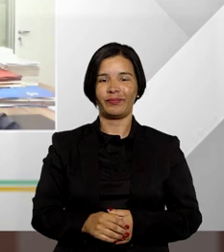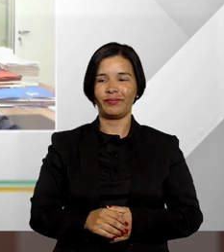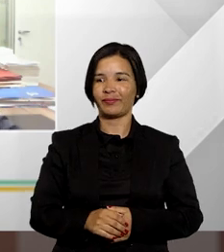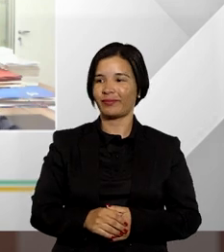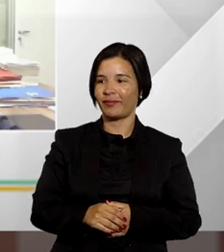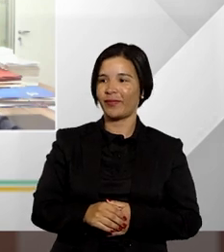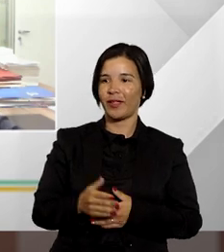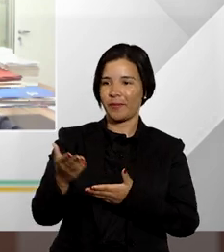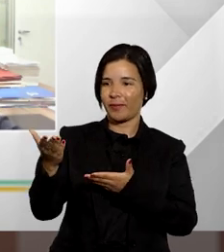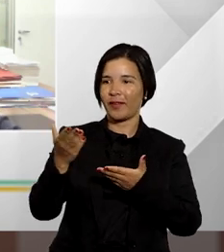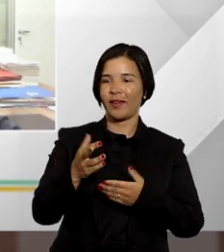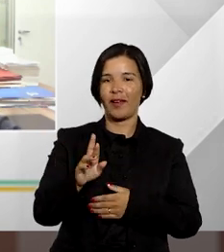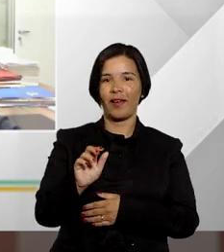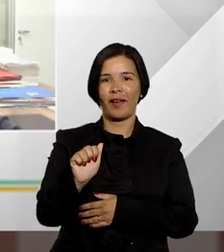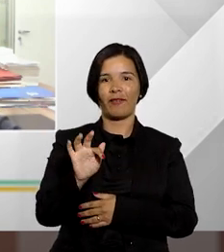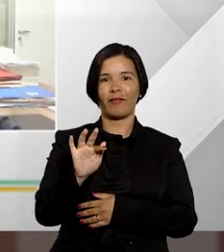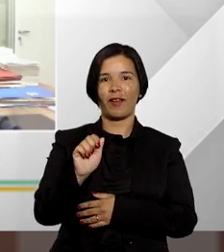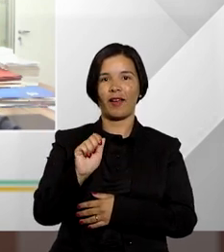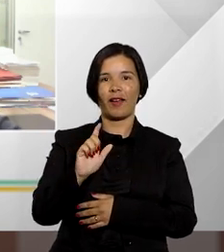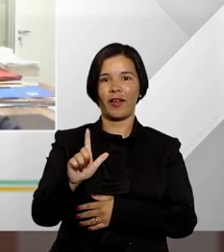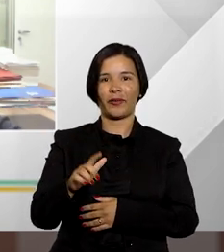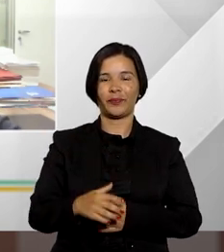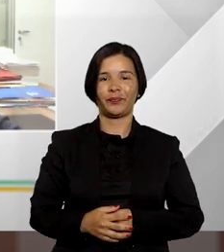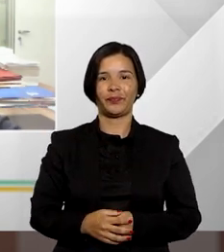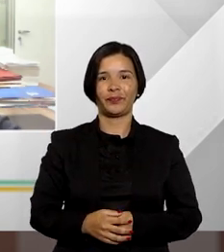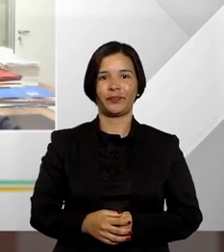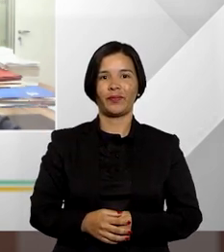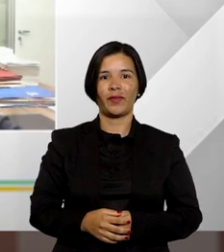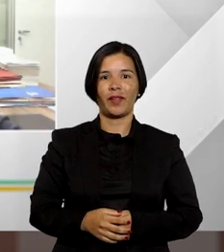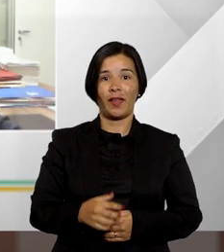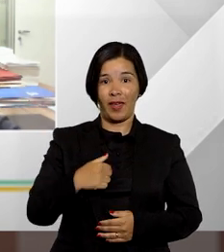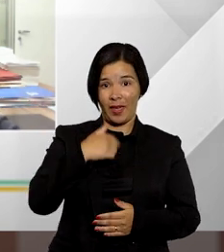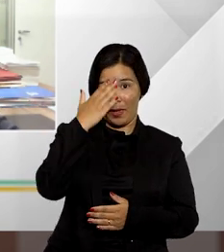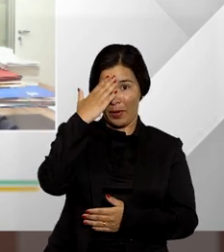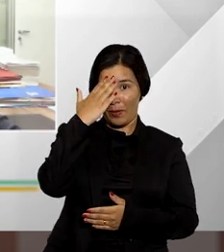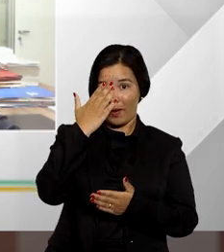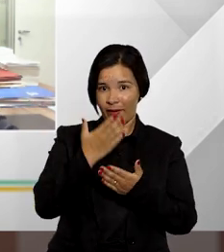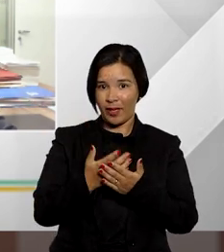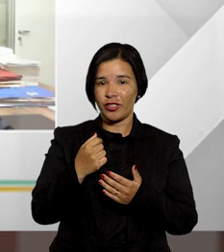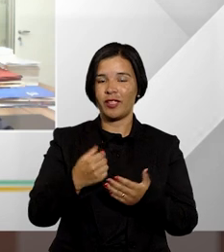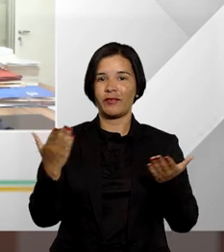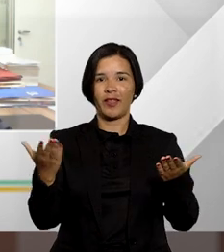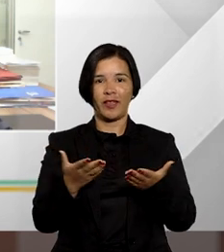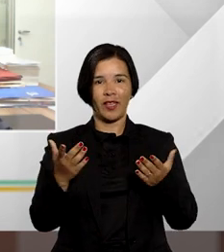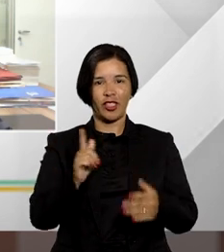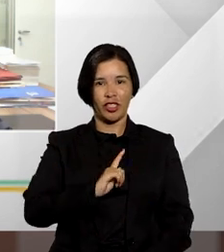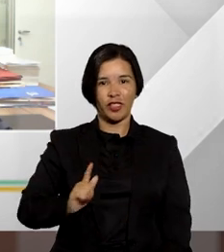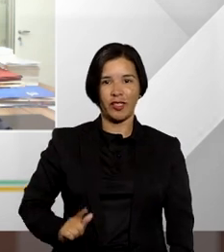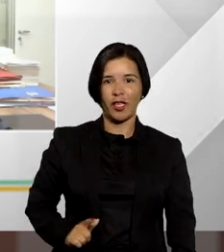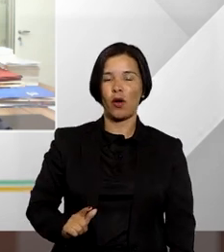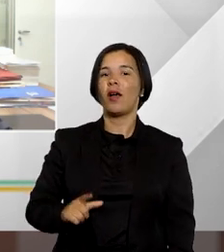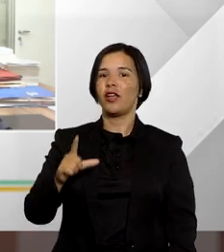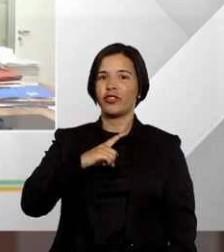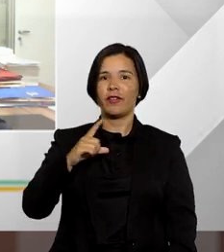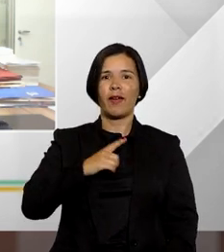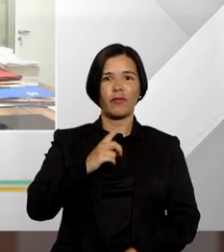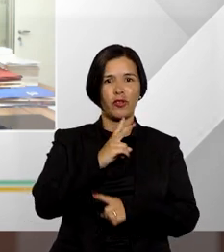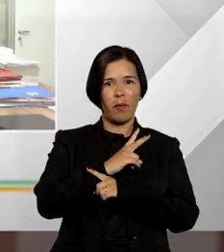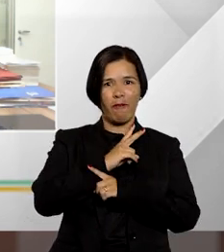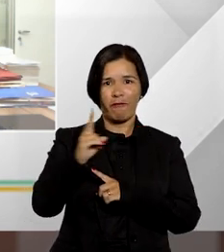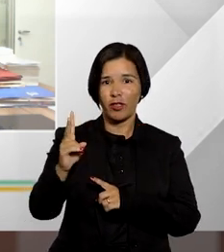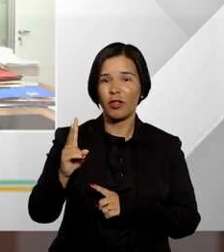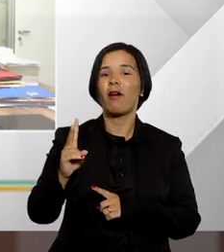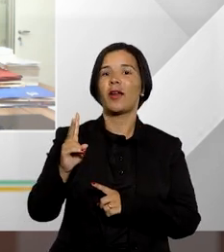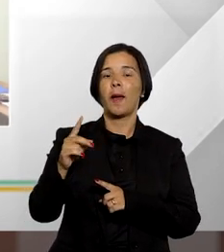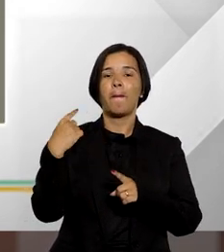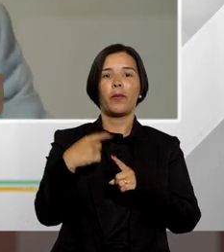pelo senhor doutor Rafael Bem, eu acredito que nessa gestão nós tivemos uma grande conquista uma grande conquista capitaneada